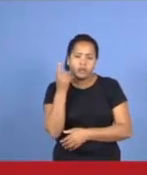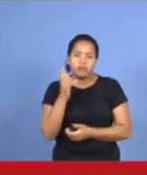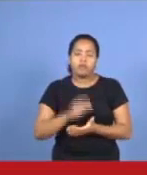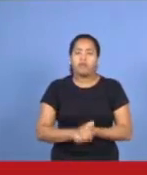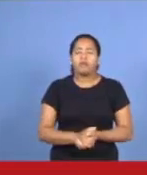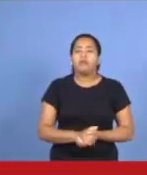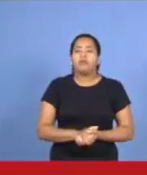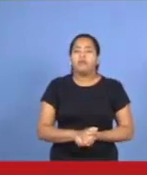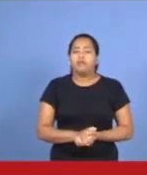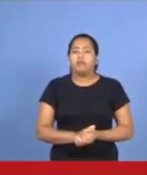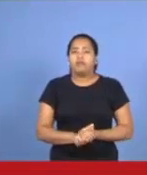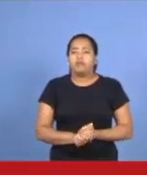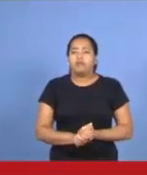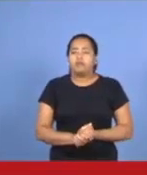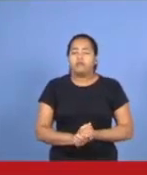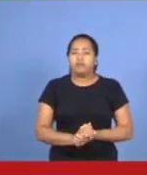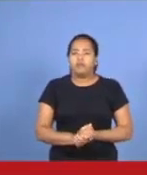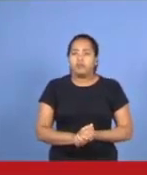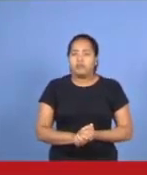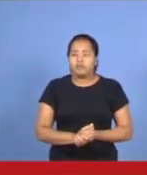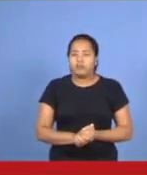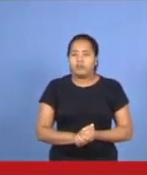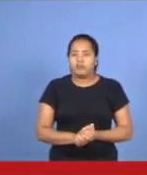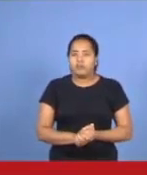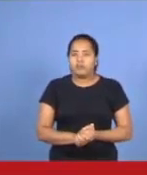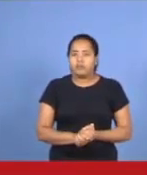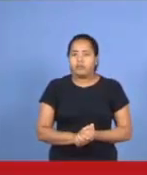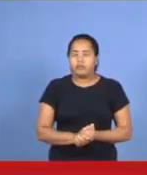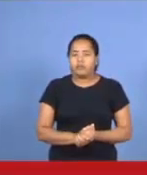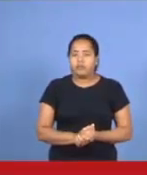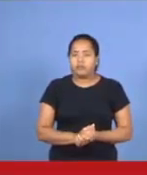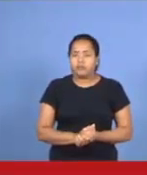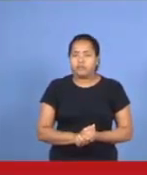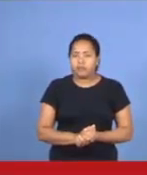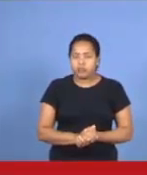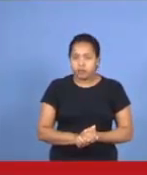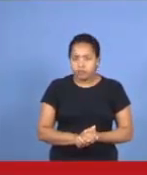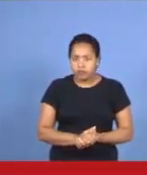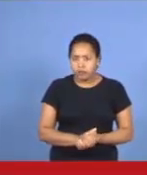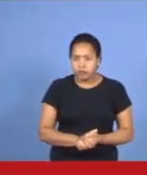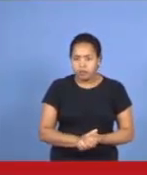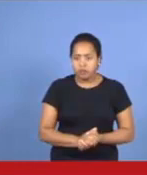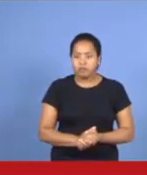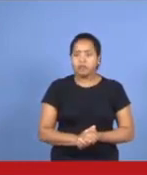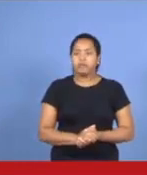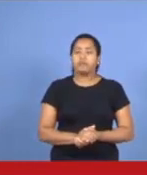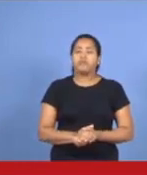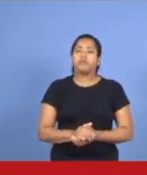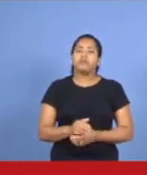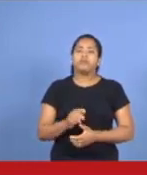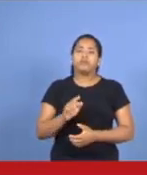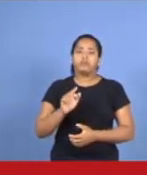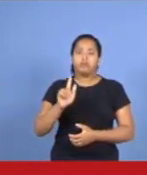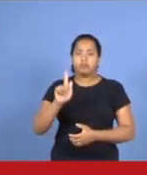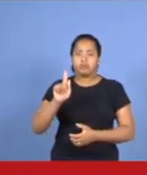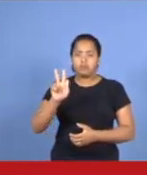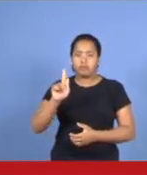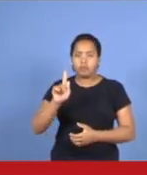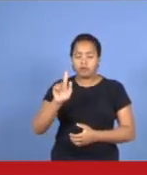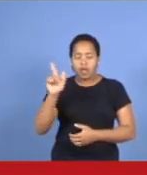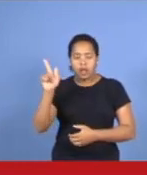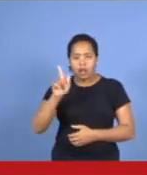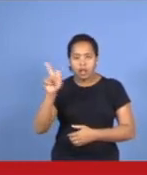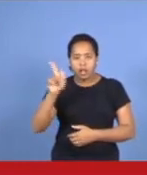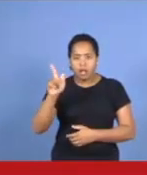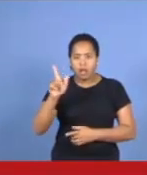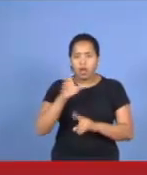Fortaleza. Fortaleza. Na cidade de Governador Valadares, foram, no estado de Minas Gerais, foram realizados